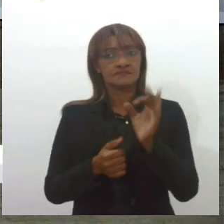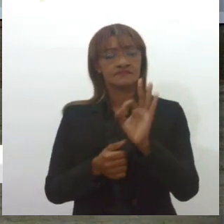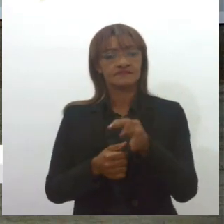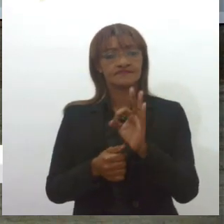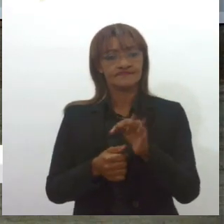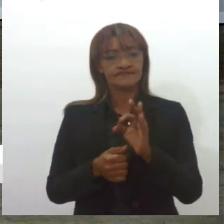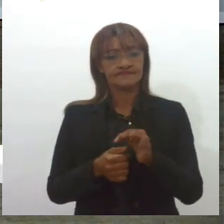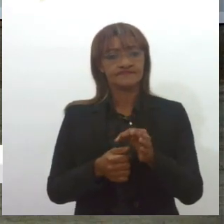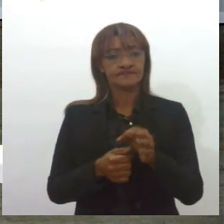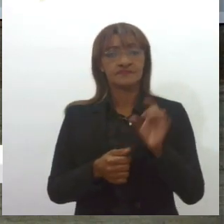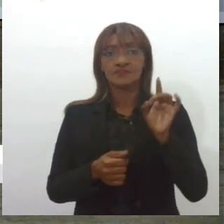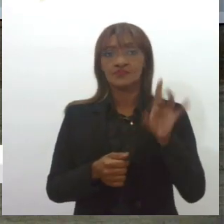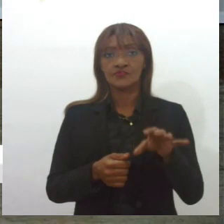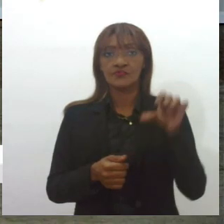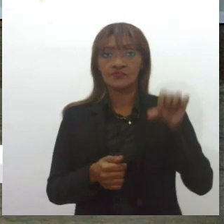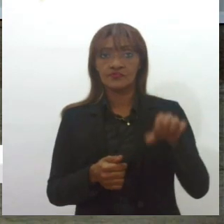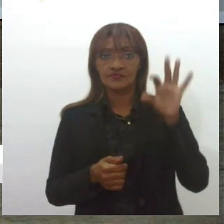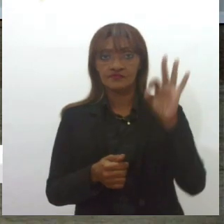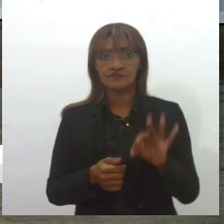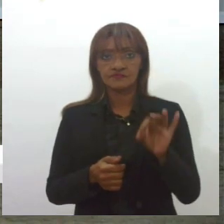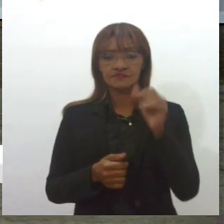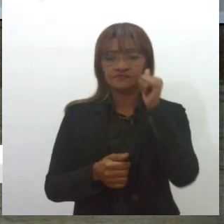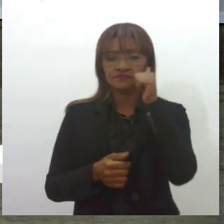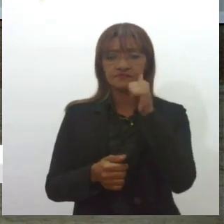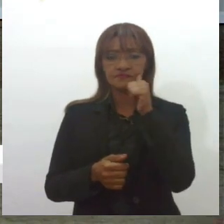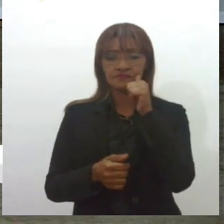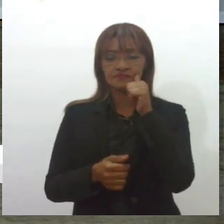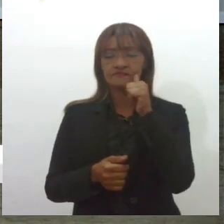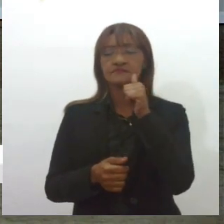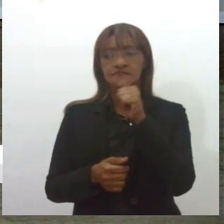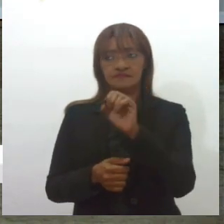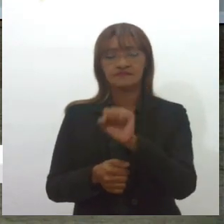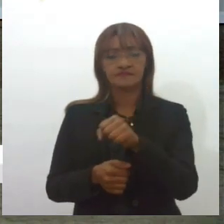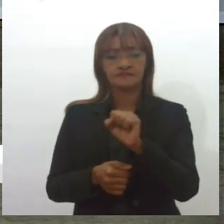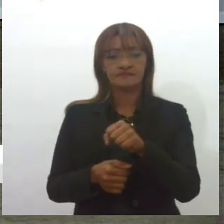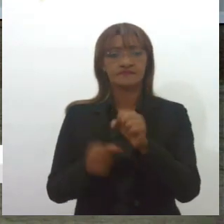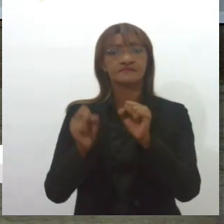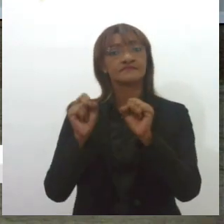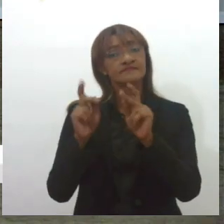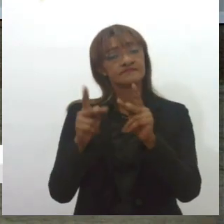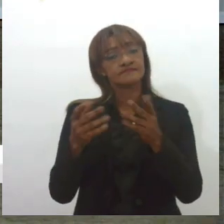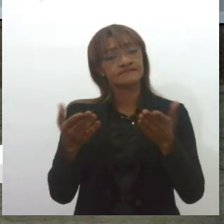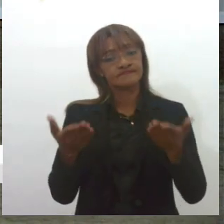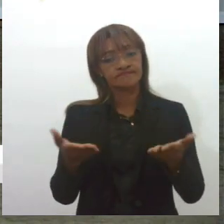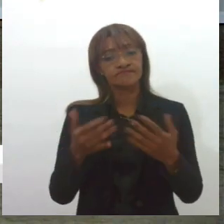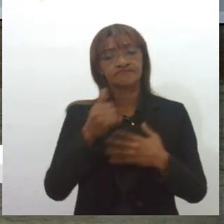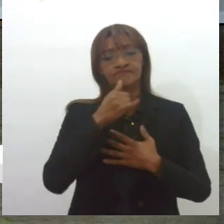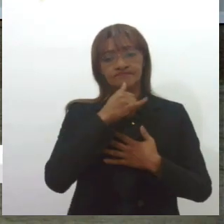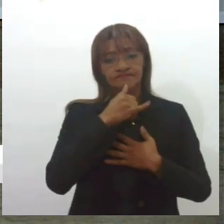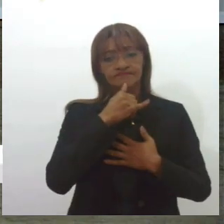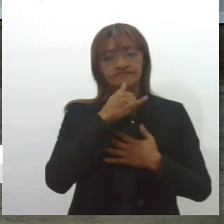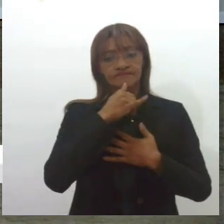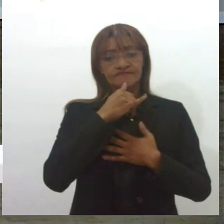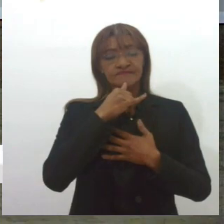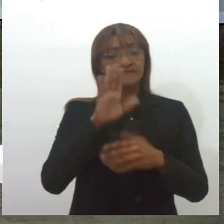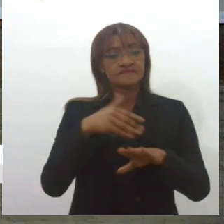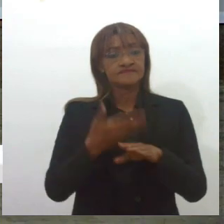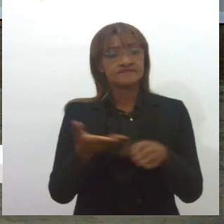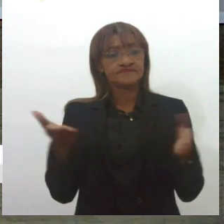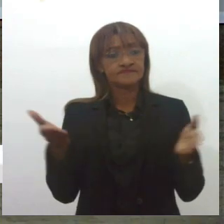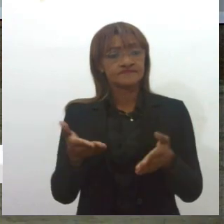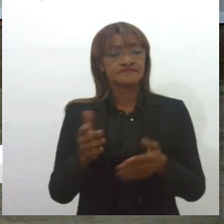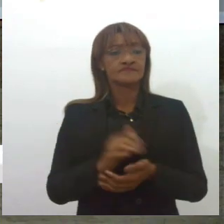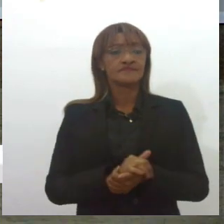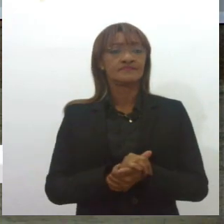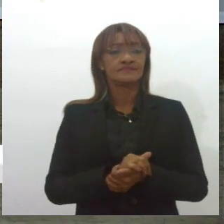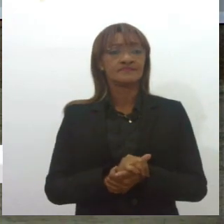de 10% de mulheres. Justamente. Ok. Infelizmente, é, nós ainda estamos, aí tem um caminho